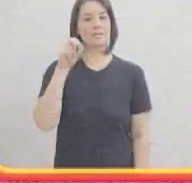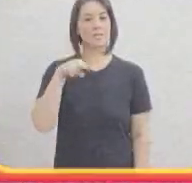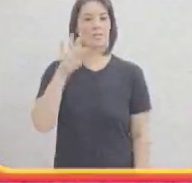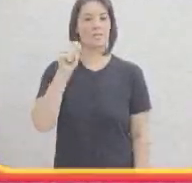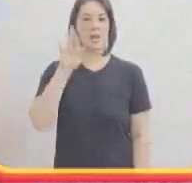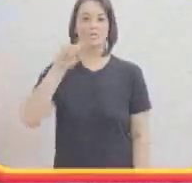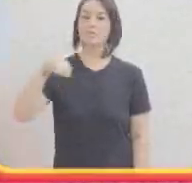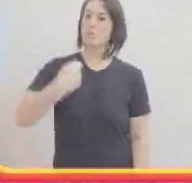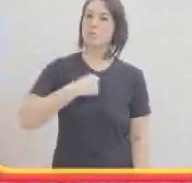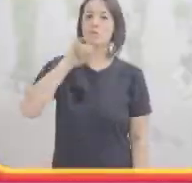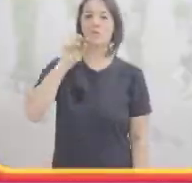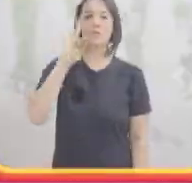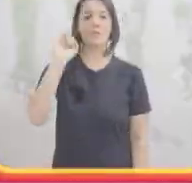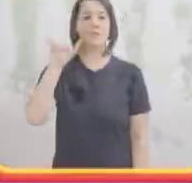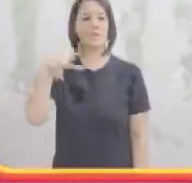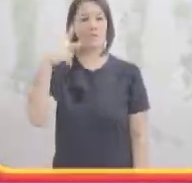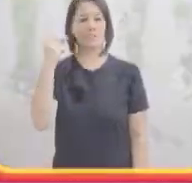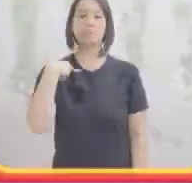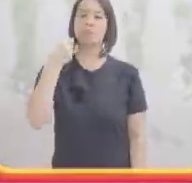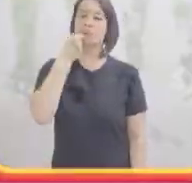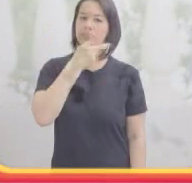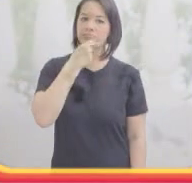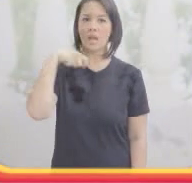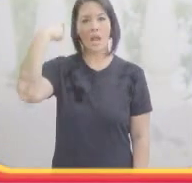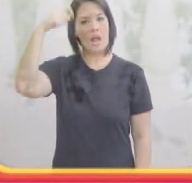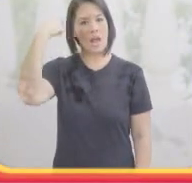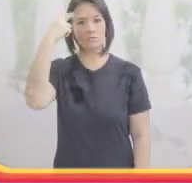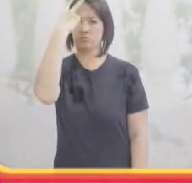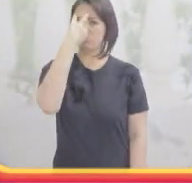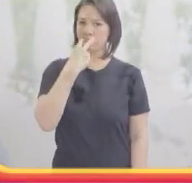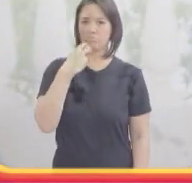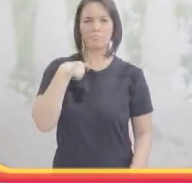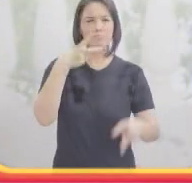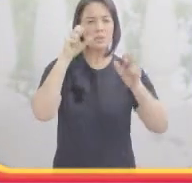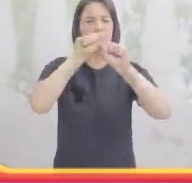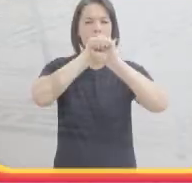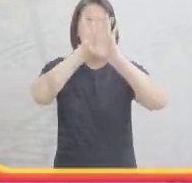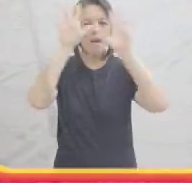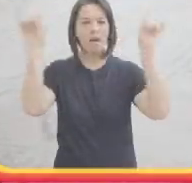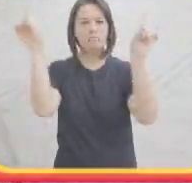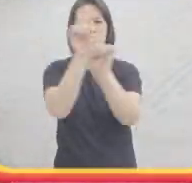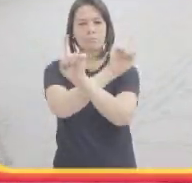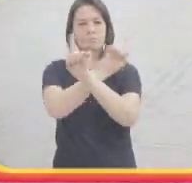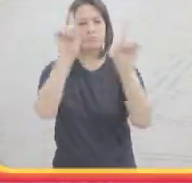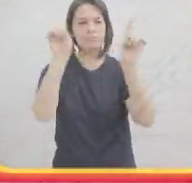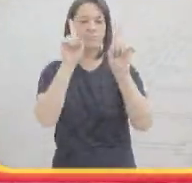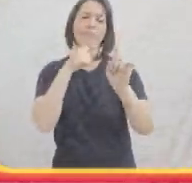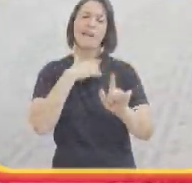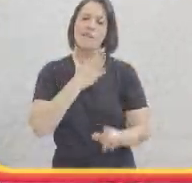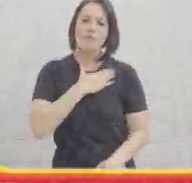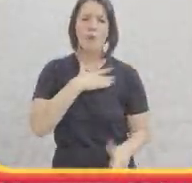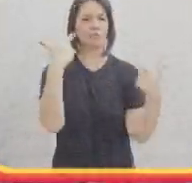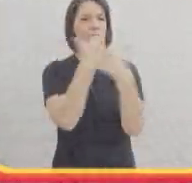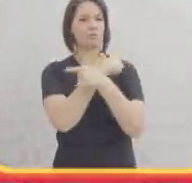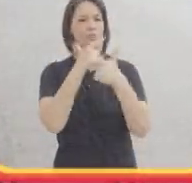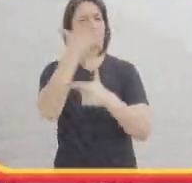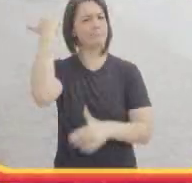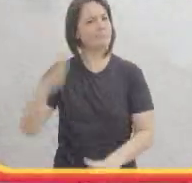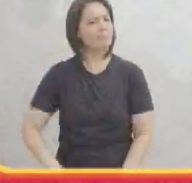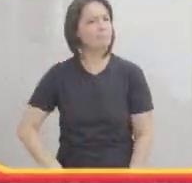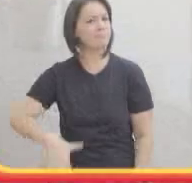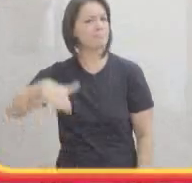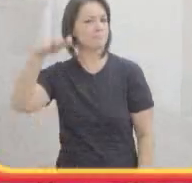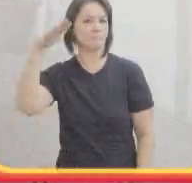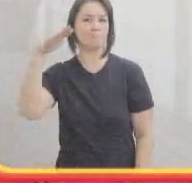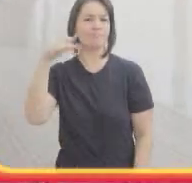Farias, jefinho, sou comediante, ator, deficiente visual, percebo claridades assim e tal, vultos.